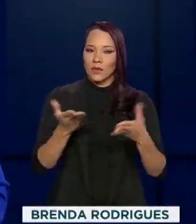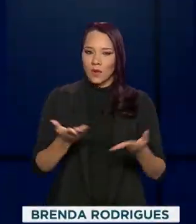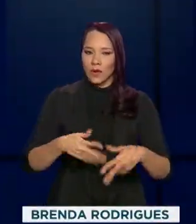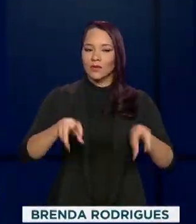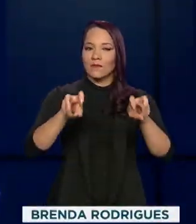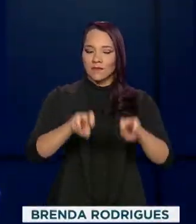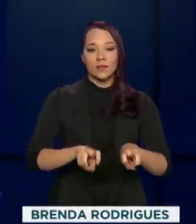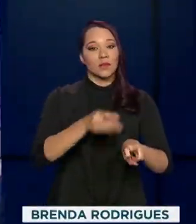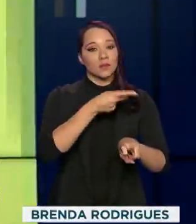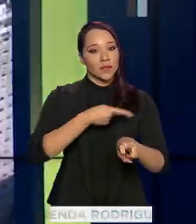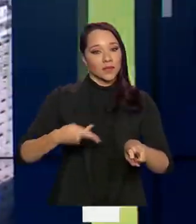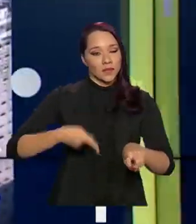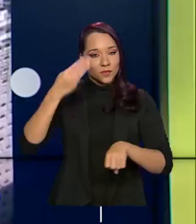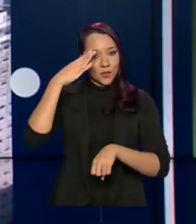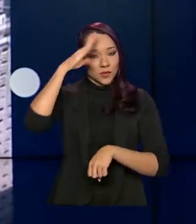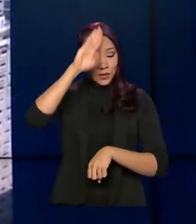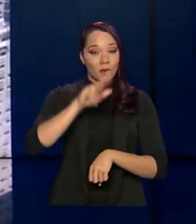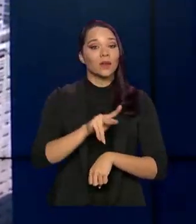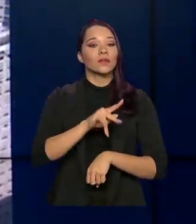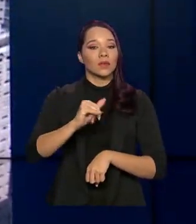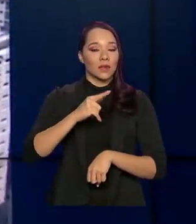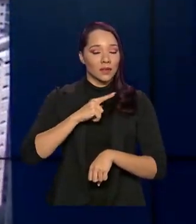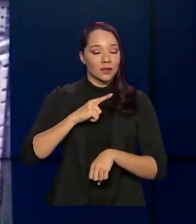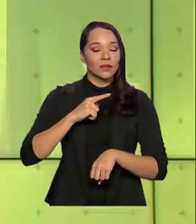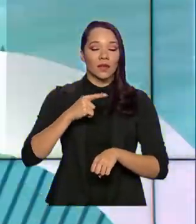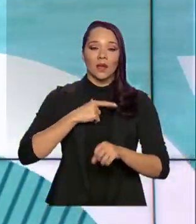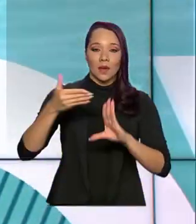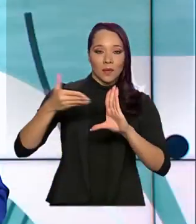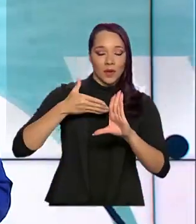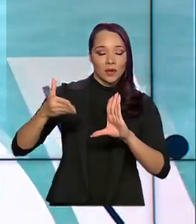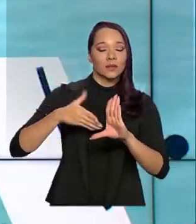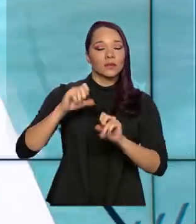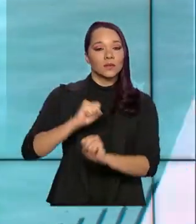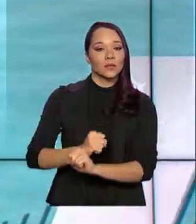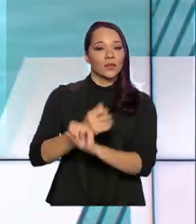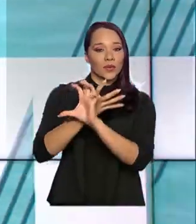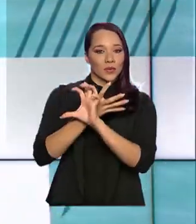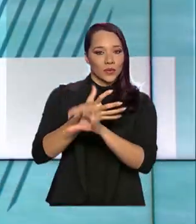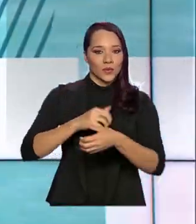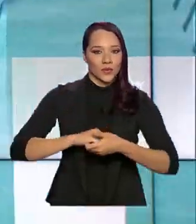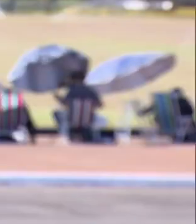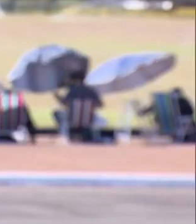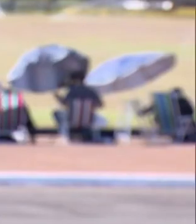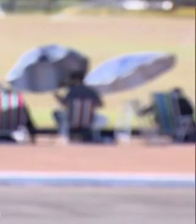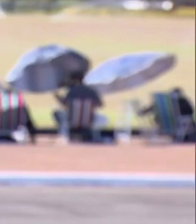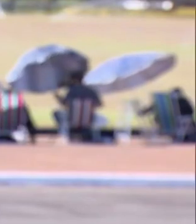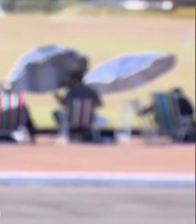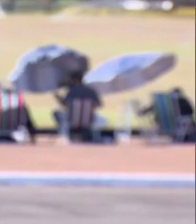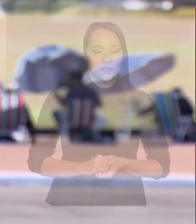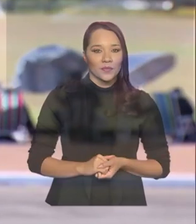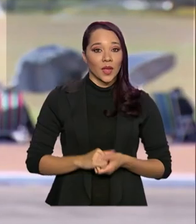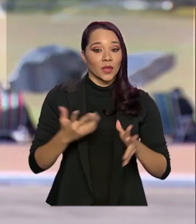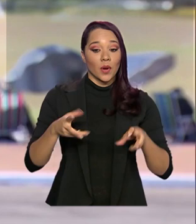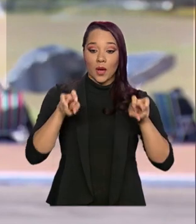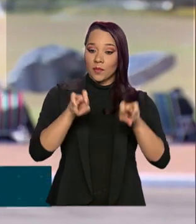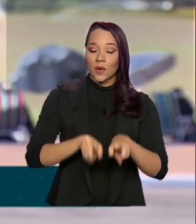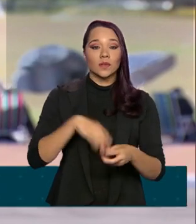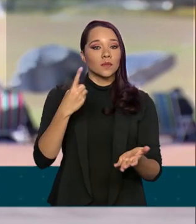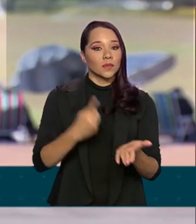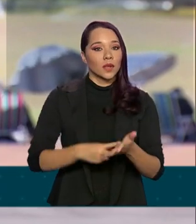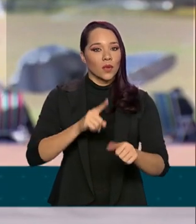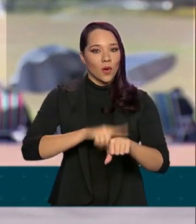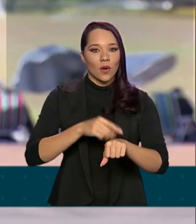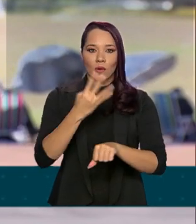presidente Jair Bolsonaro participa da cerimônia à distância por videoconferência. A posse está marcada para as